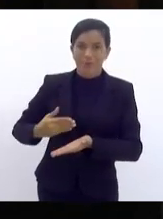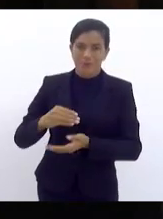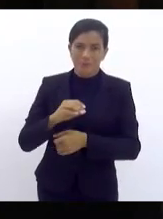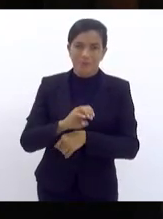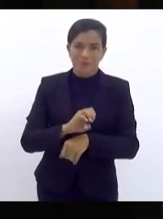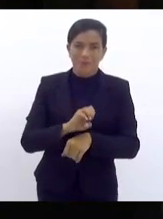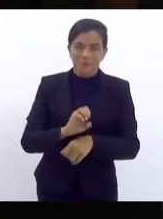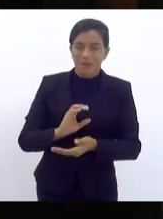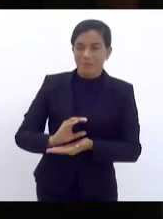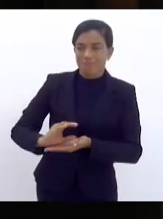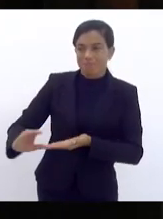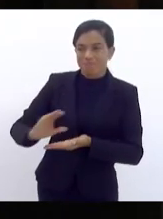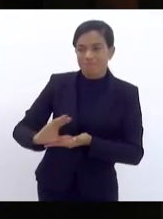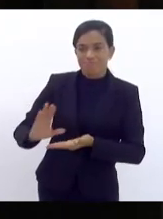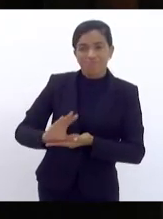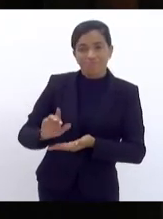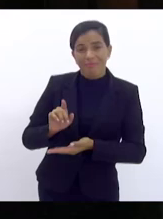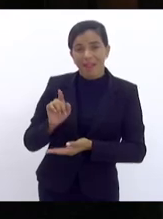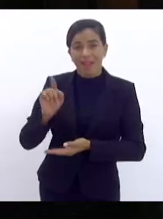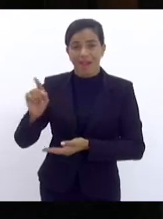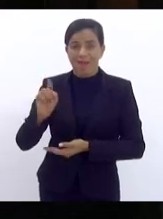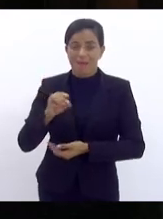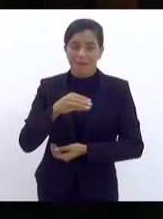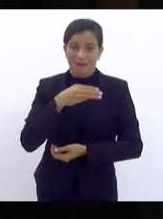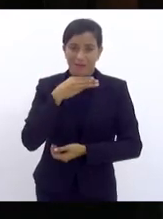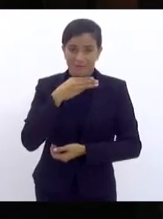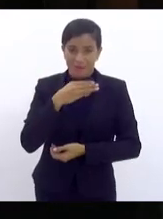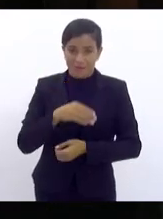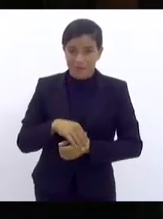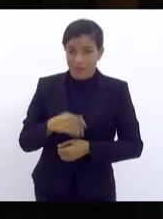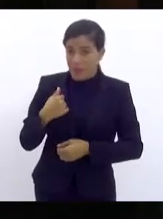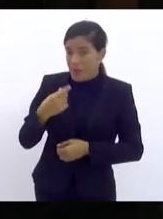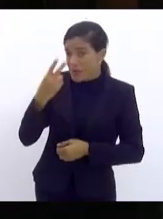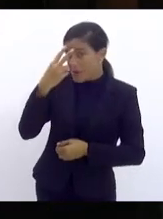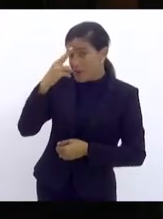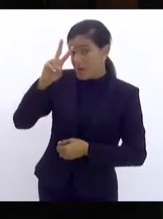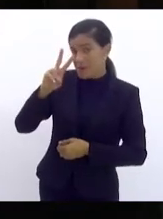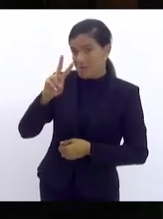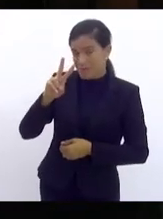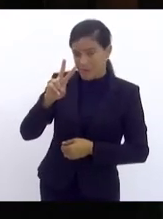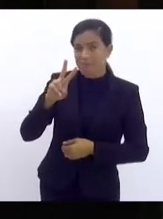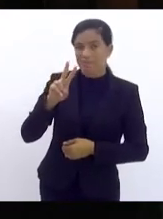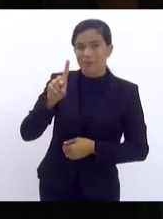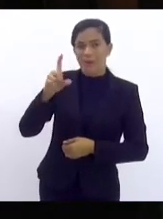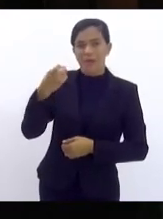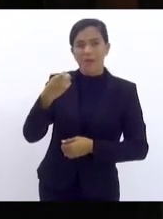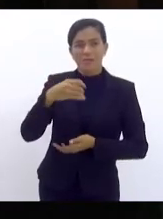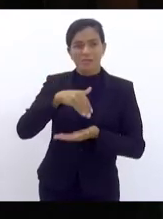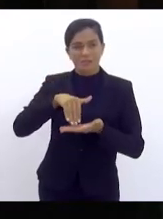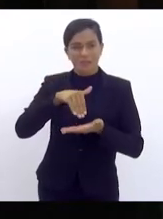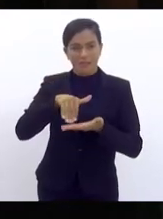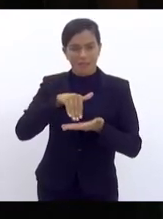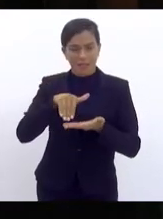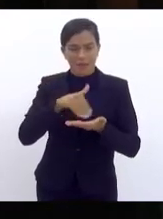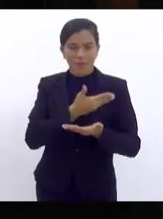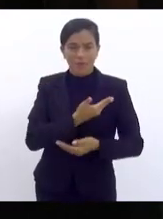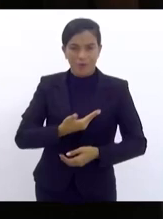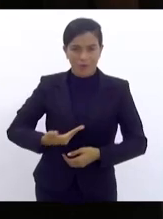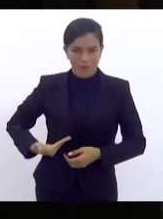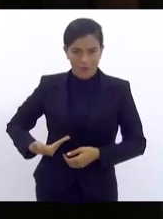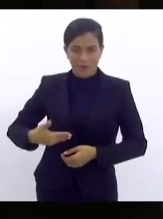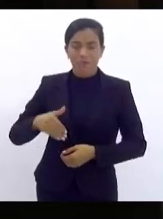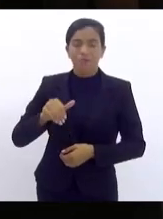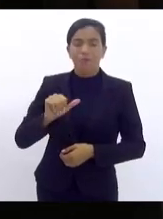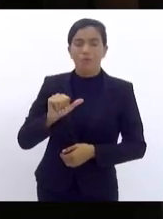feito dentro de Mangaratiba. Eu me lembro, enquanto eu estive como secretário de governo do prefeito Alain